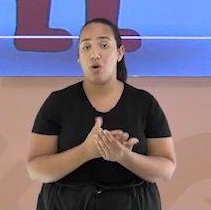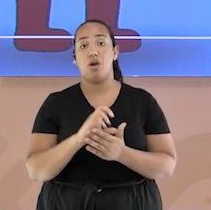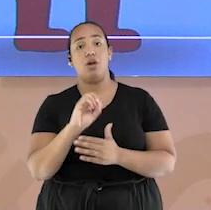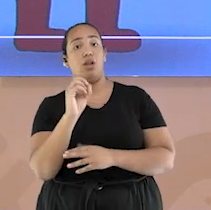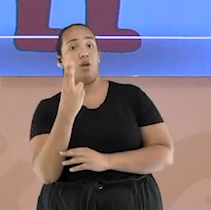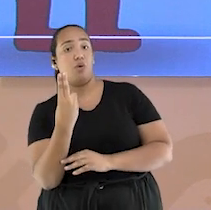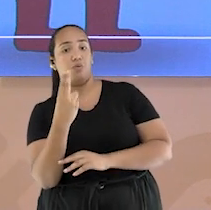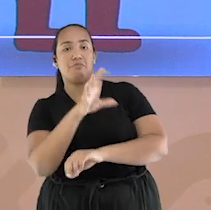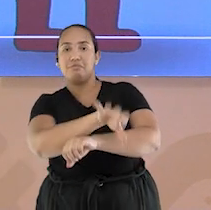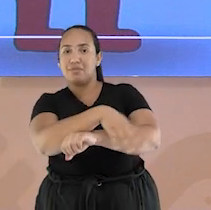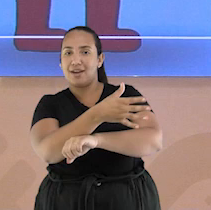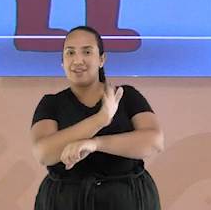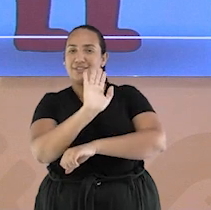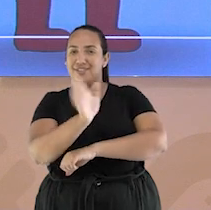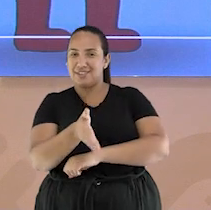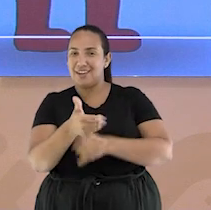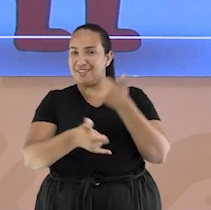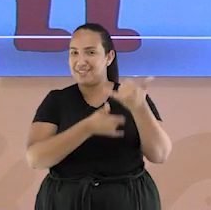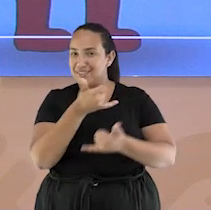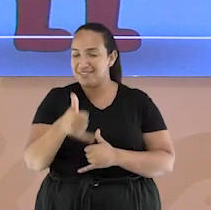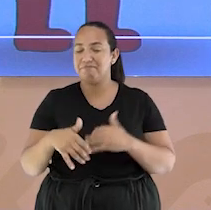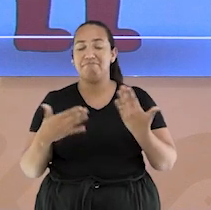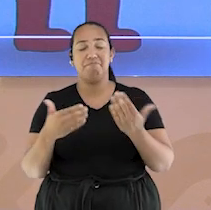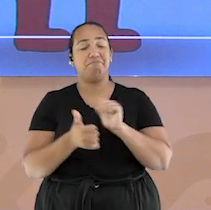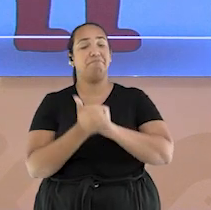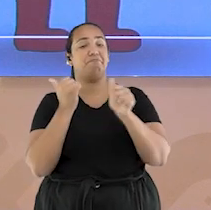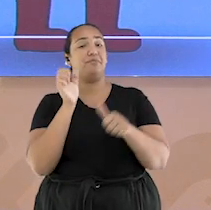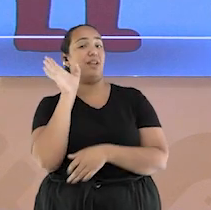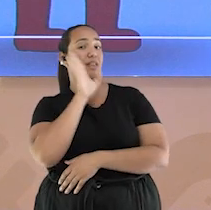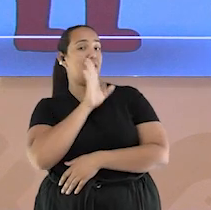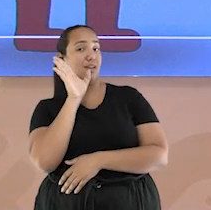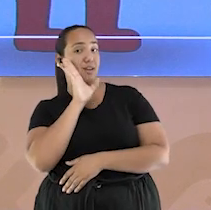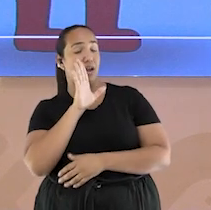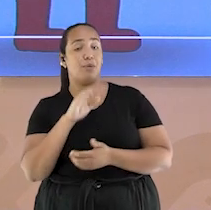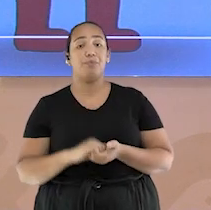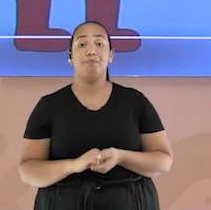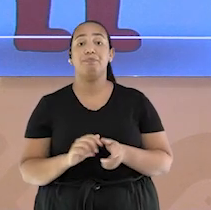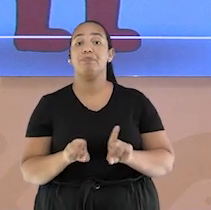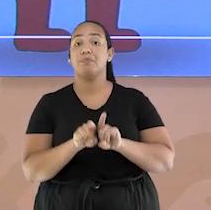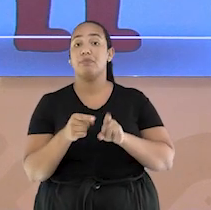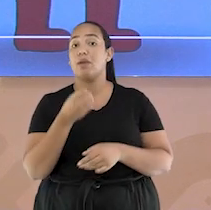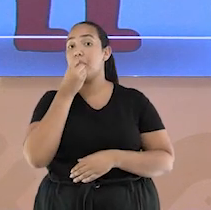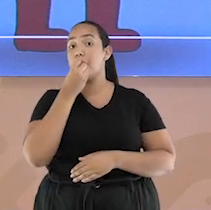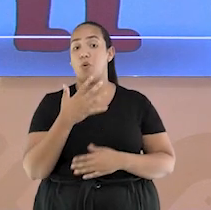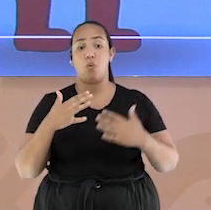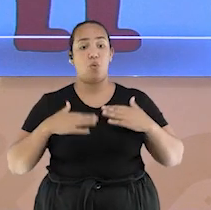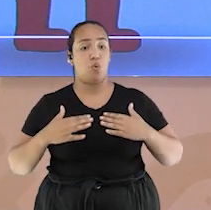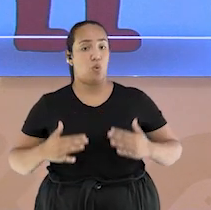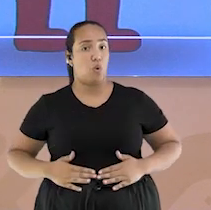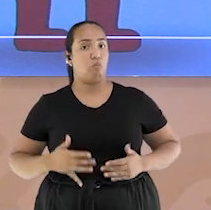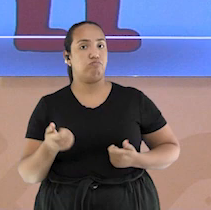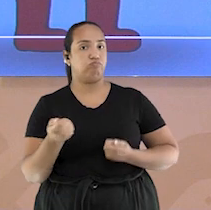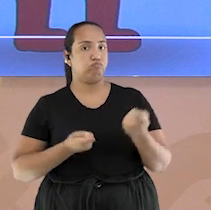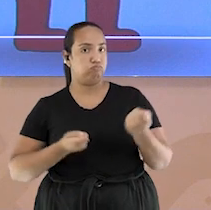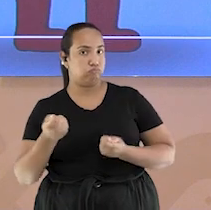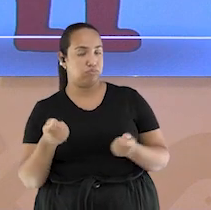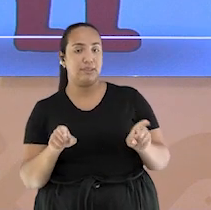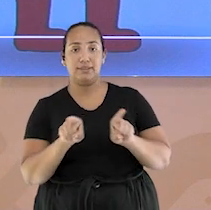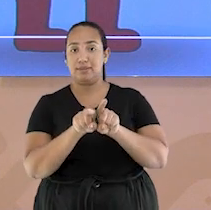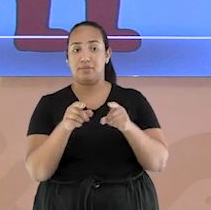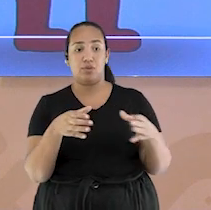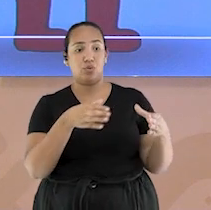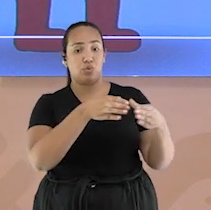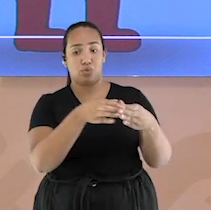É um esporte coletivo muito legal, né? Além de ser excelente para a nossa coordenação motora e trabalho em equipe.